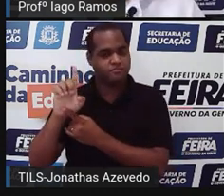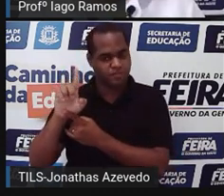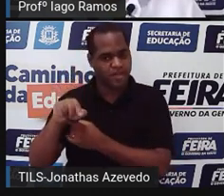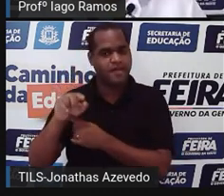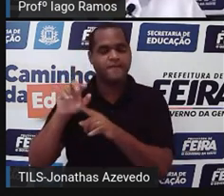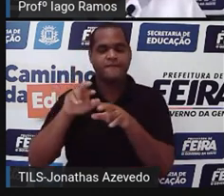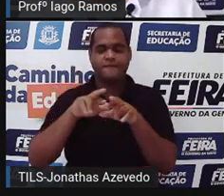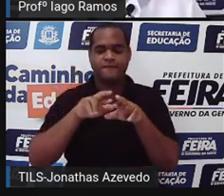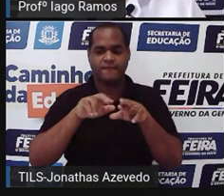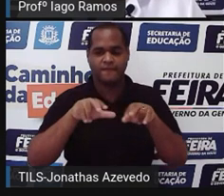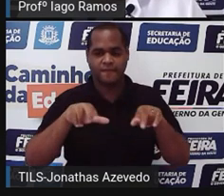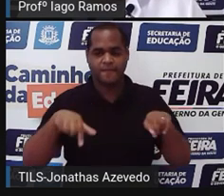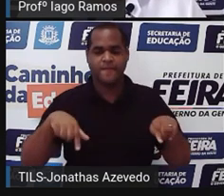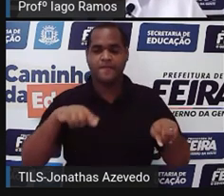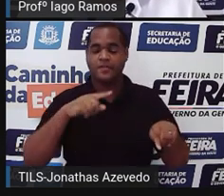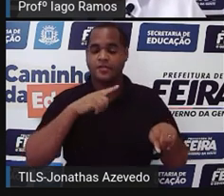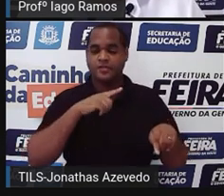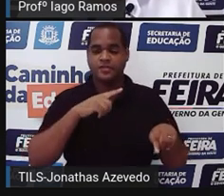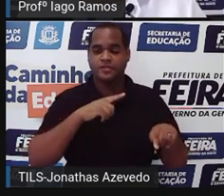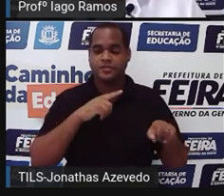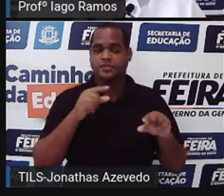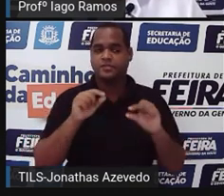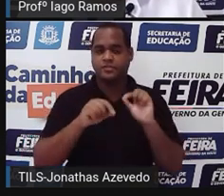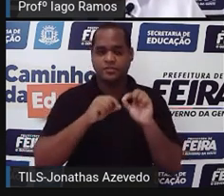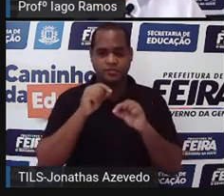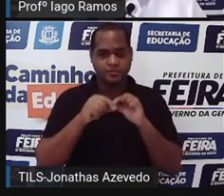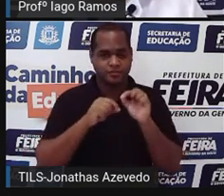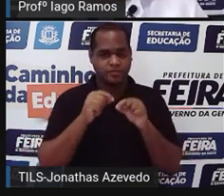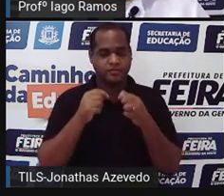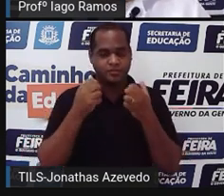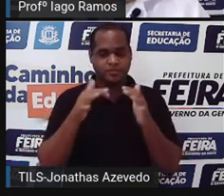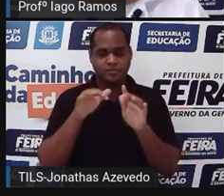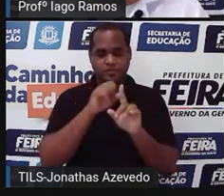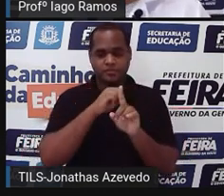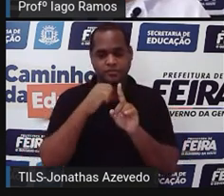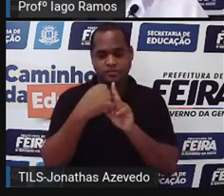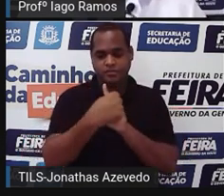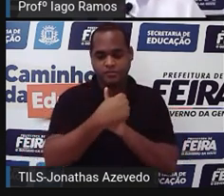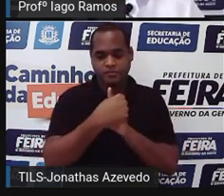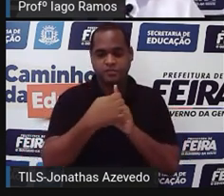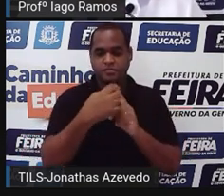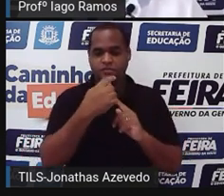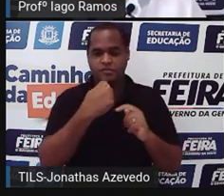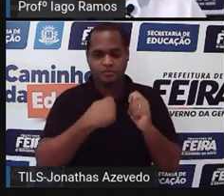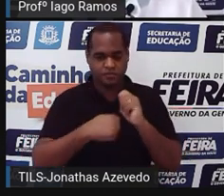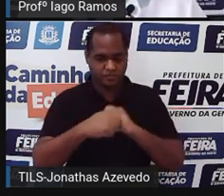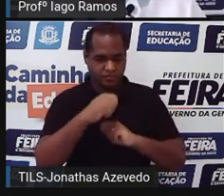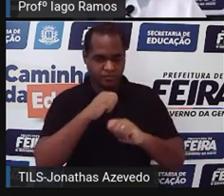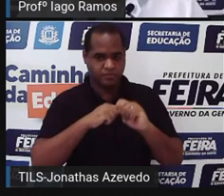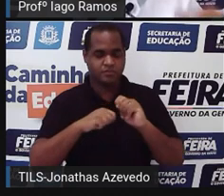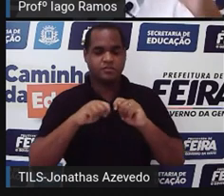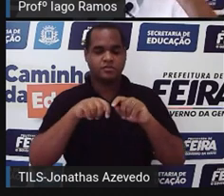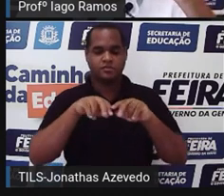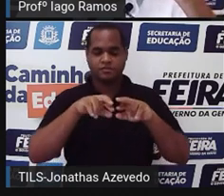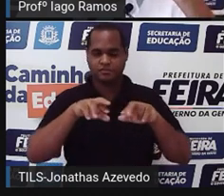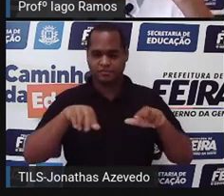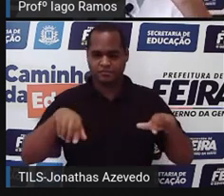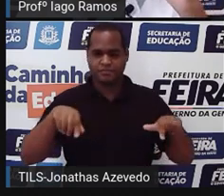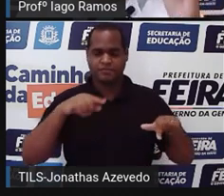né? As classes socioeconômicas, né? Mais